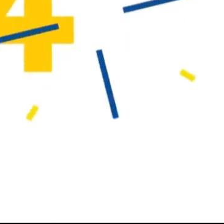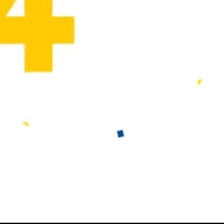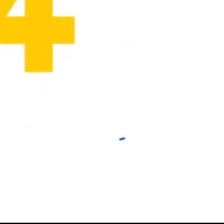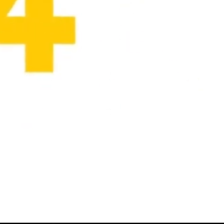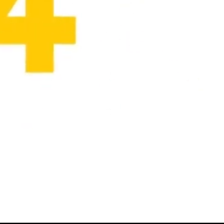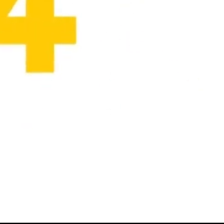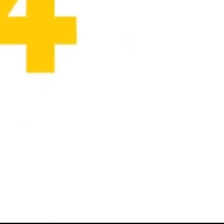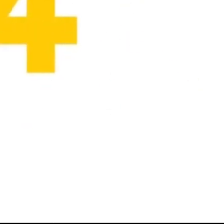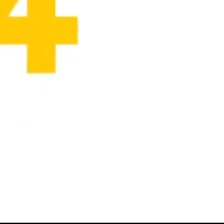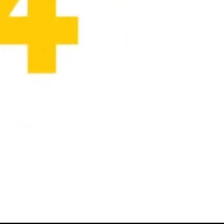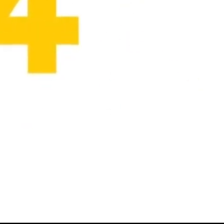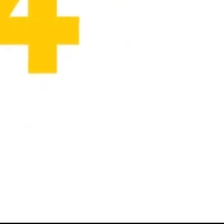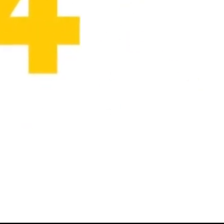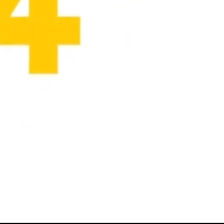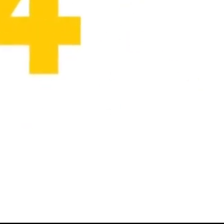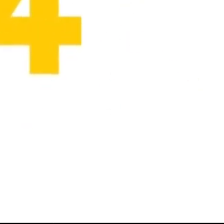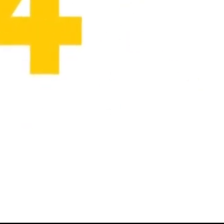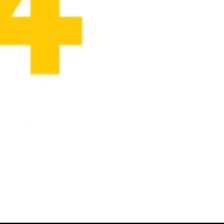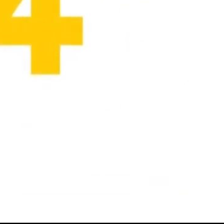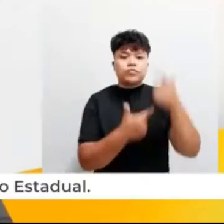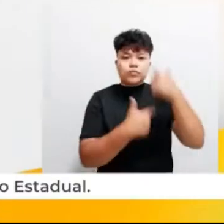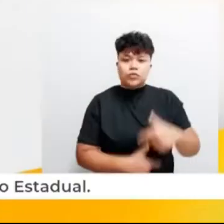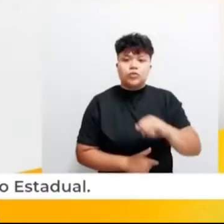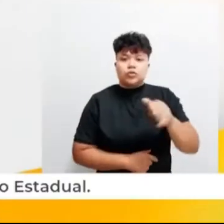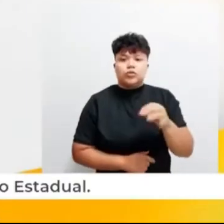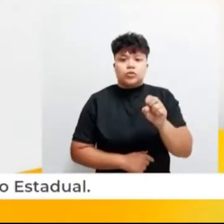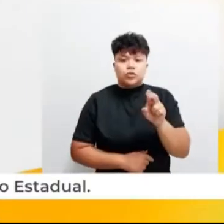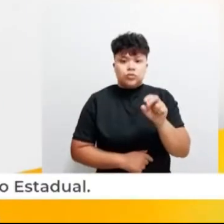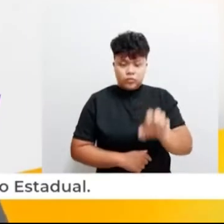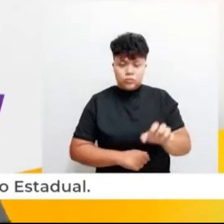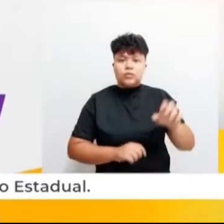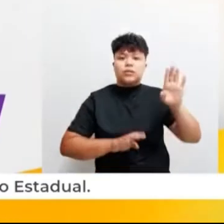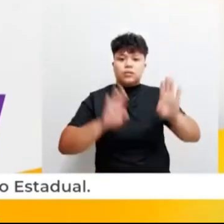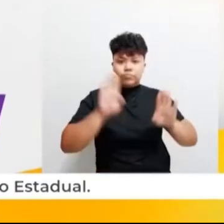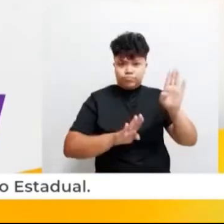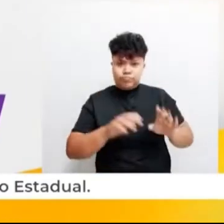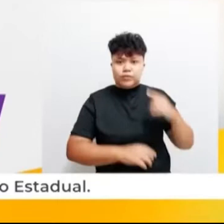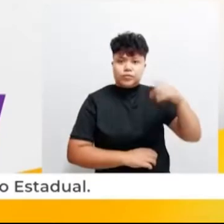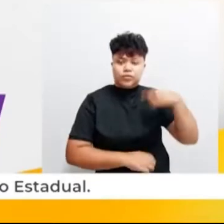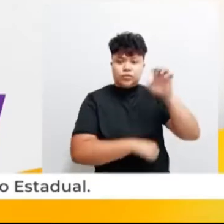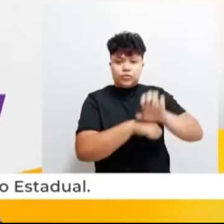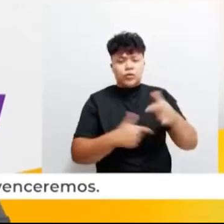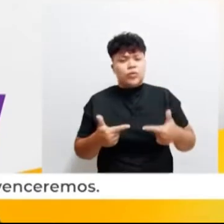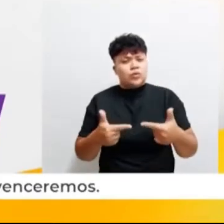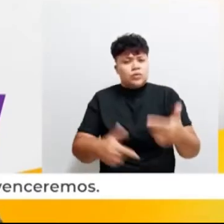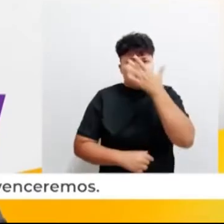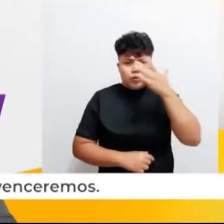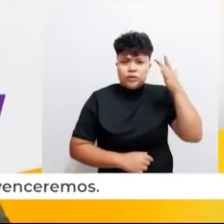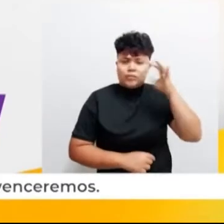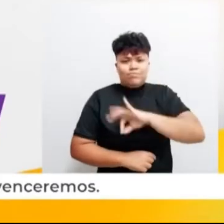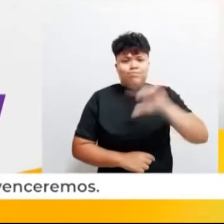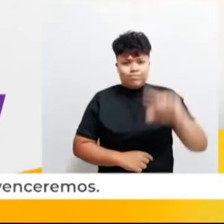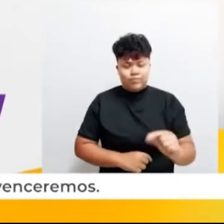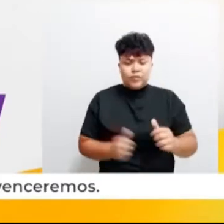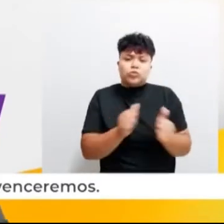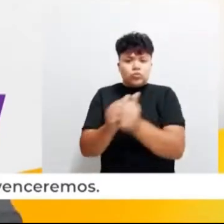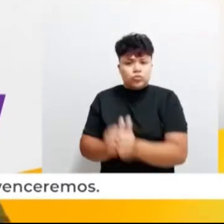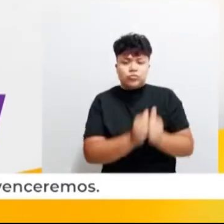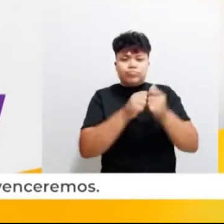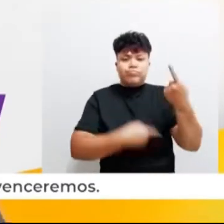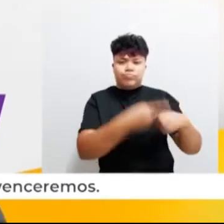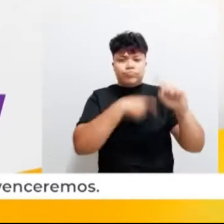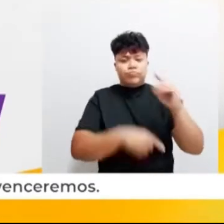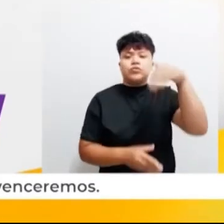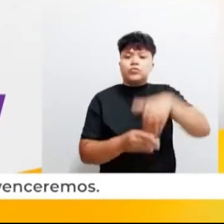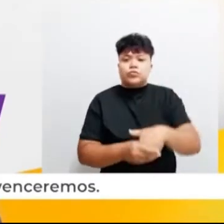-44-44. Sou Josué Mangabeira, candidato a deputado estadual. Venho lutar pelos menos favorecidos.